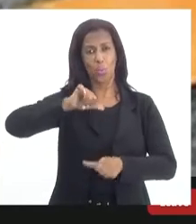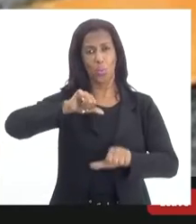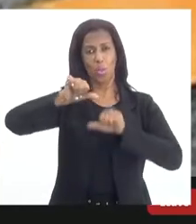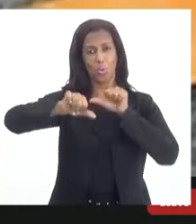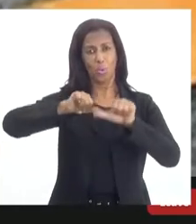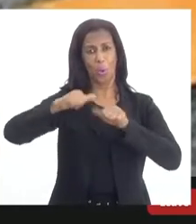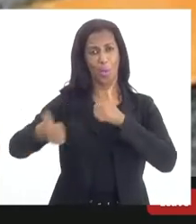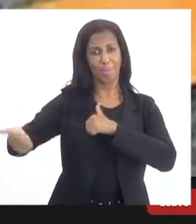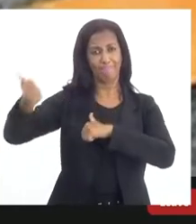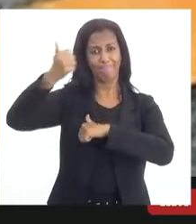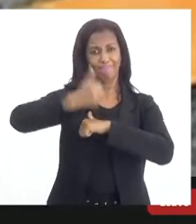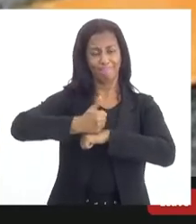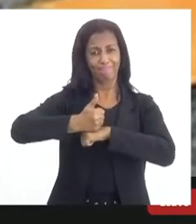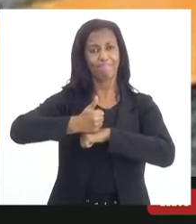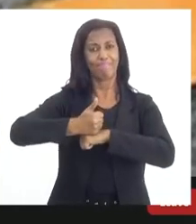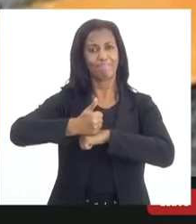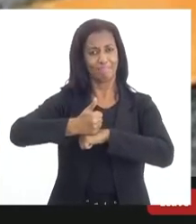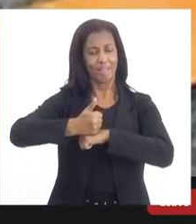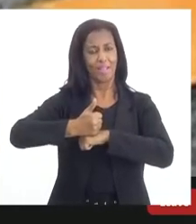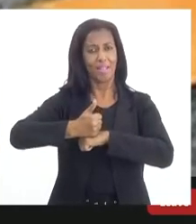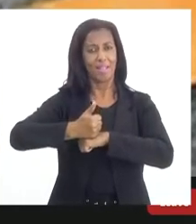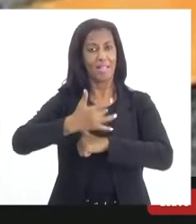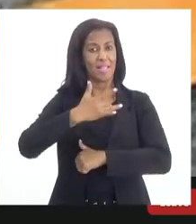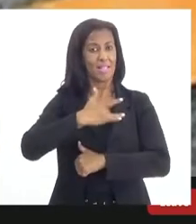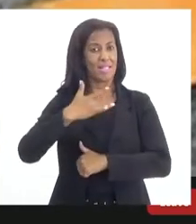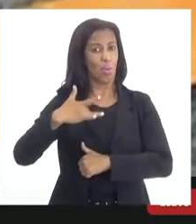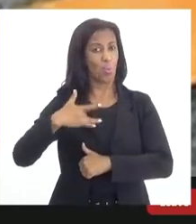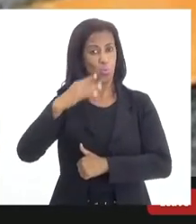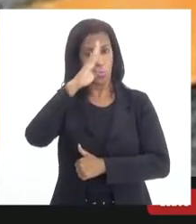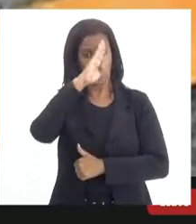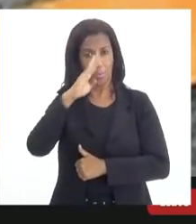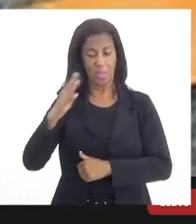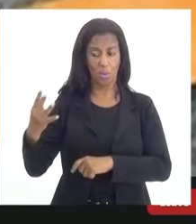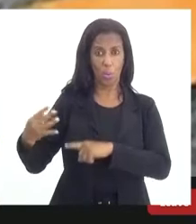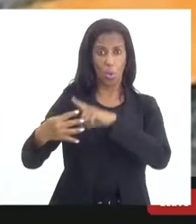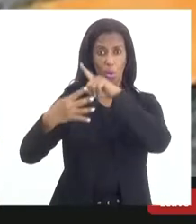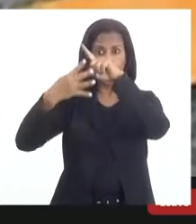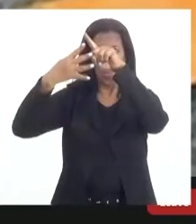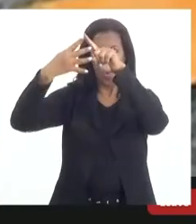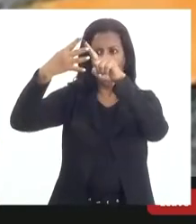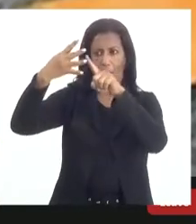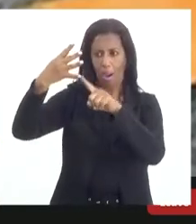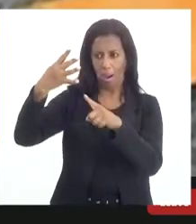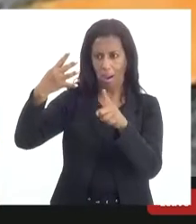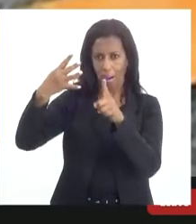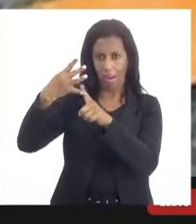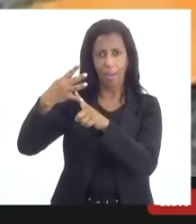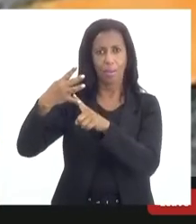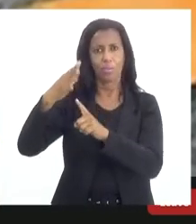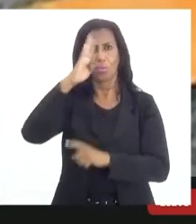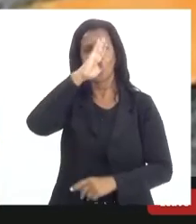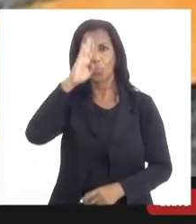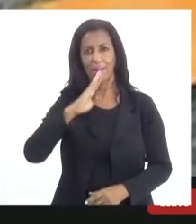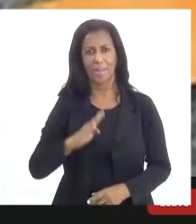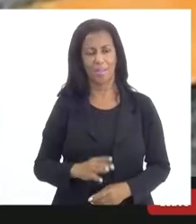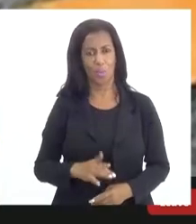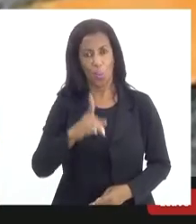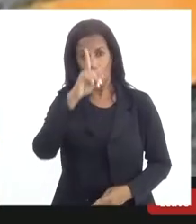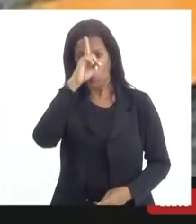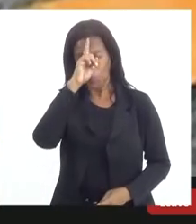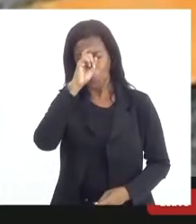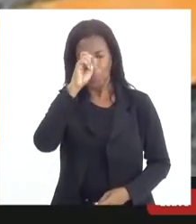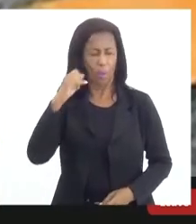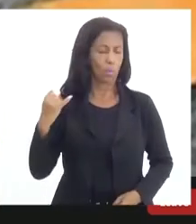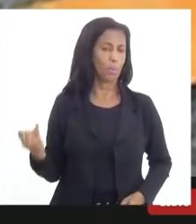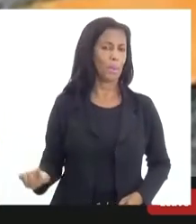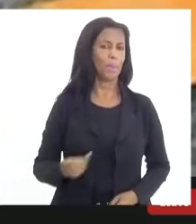suplementar no Brasil e o quarto no geral no Brasil. Então, sem dúvida nenhuma, é com um